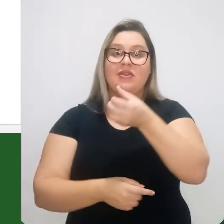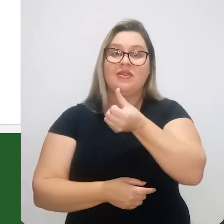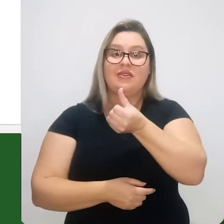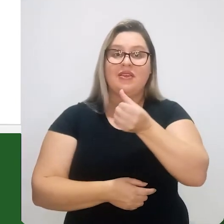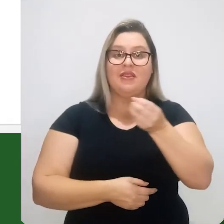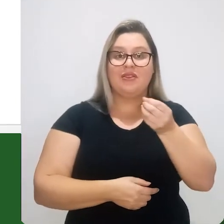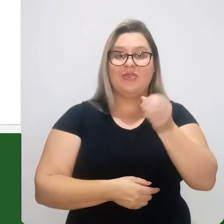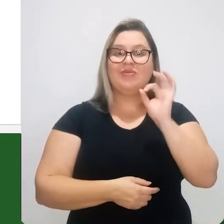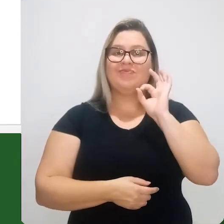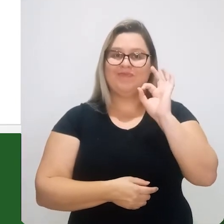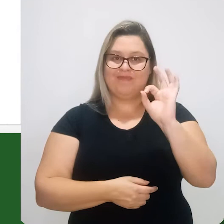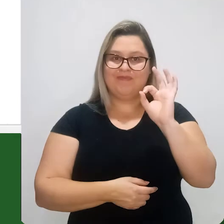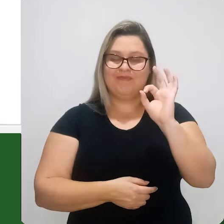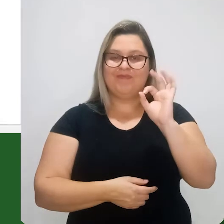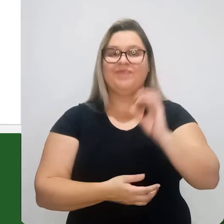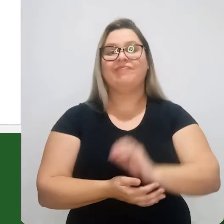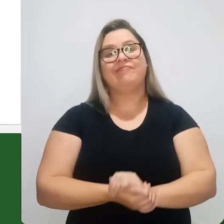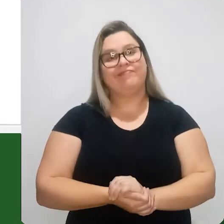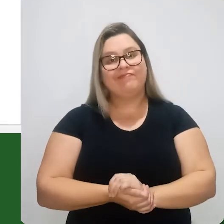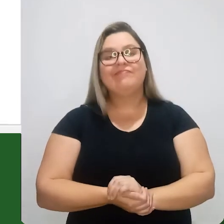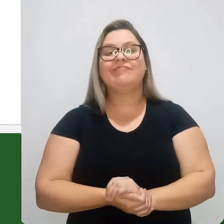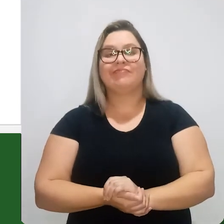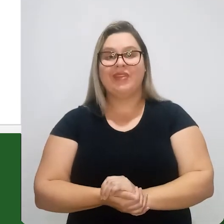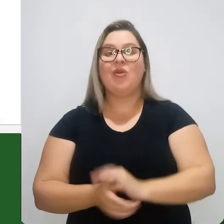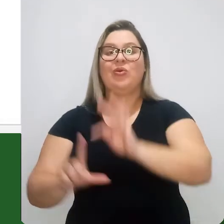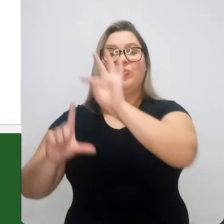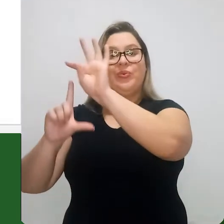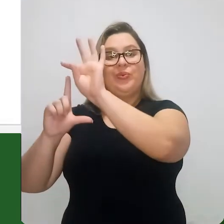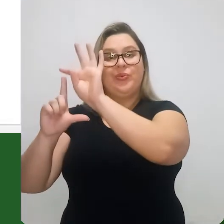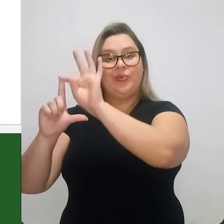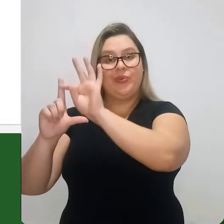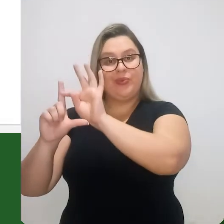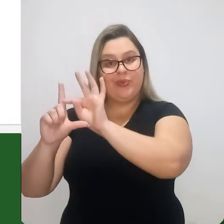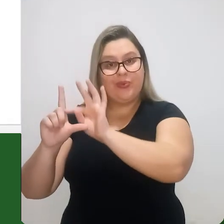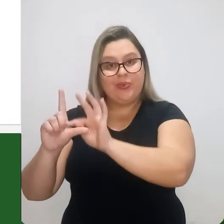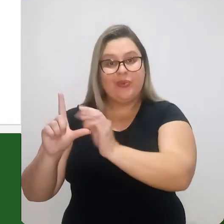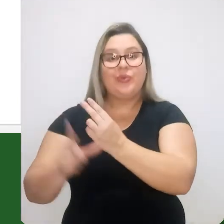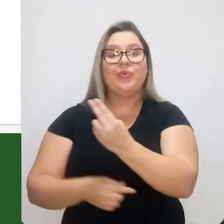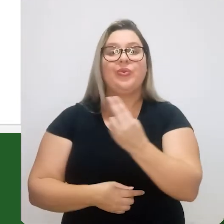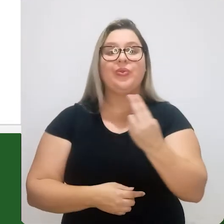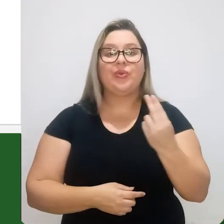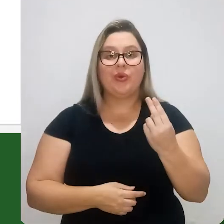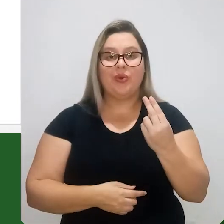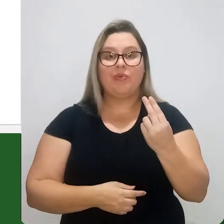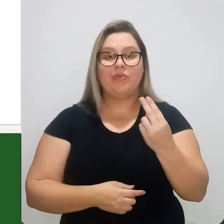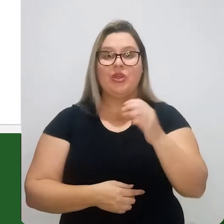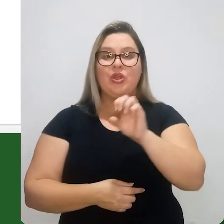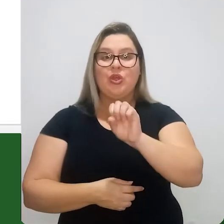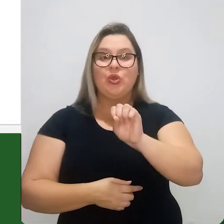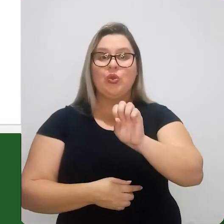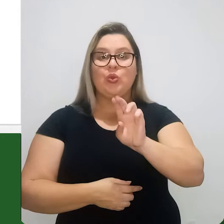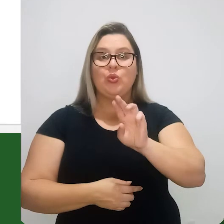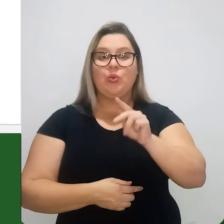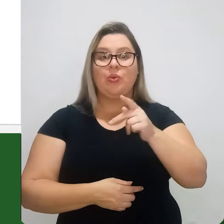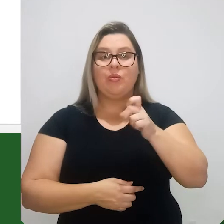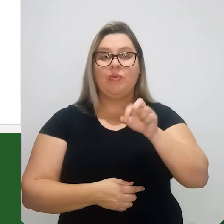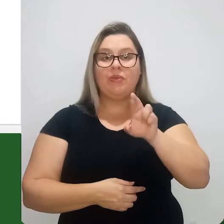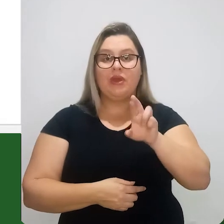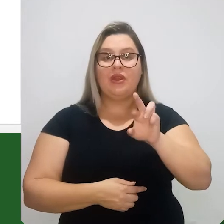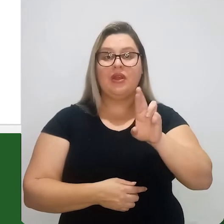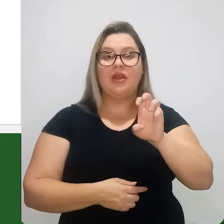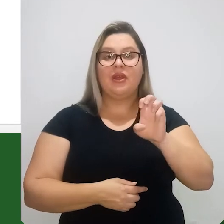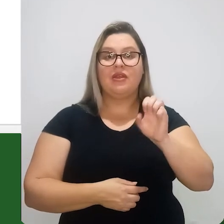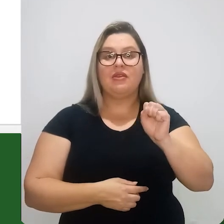o nosso material neste ambiente a 600 graus. Esta redução de temperatura é chamada de super